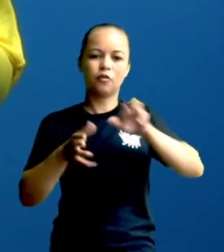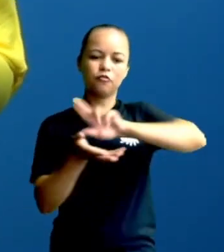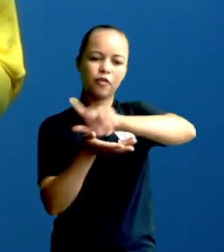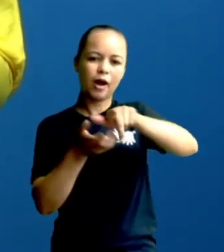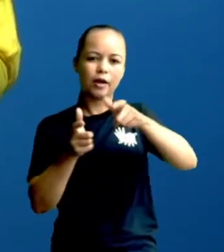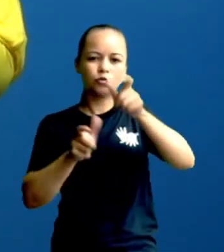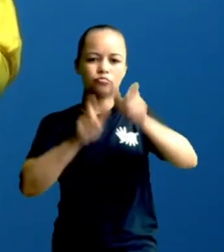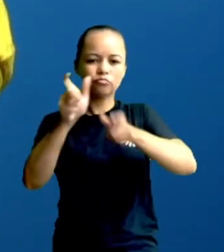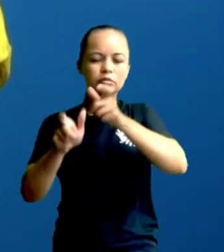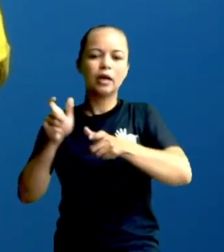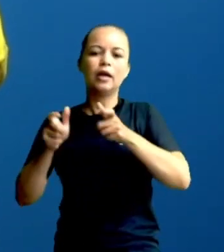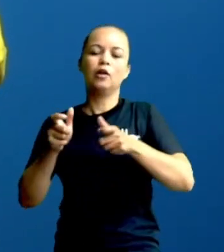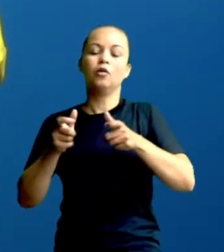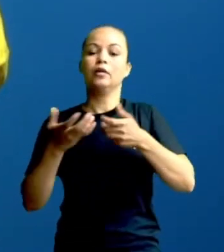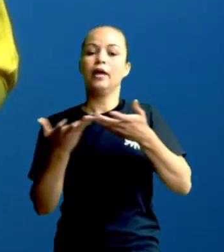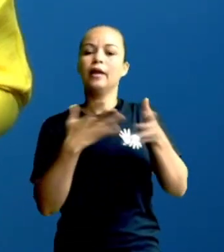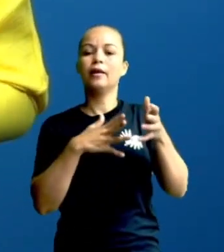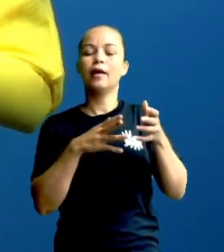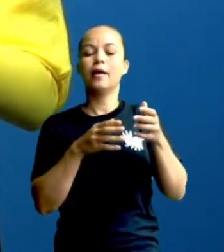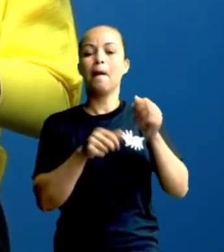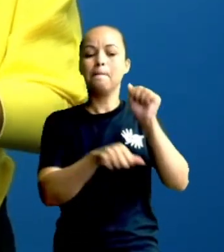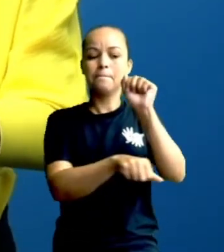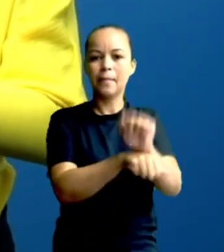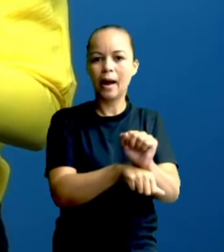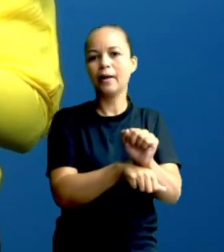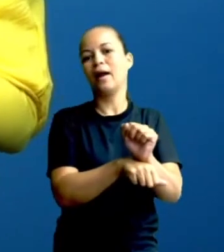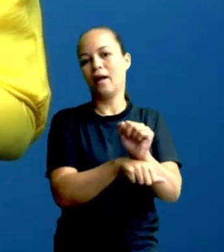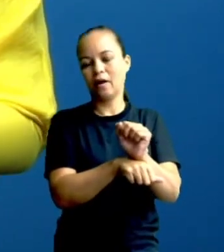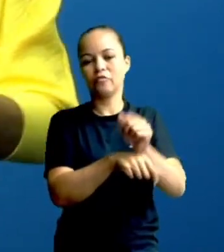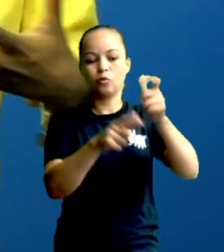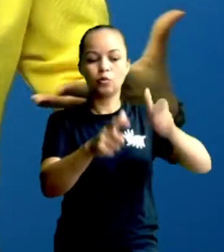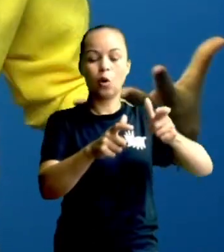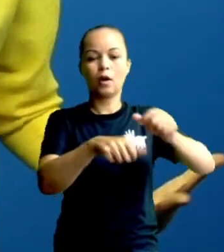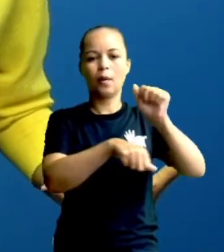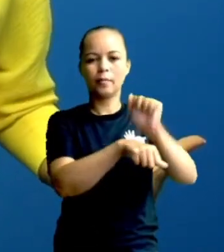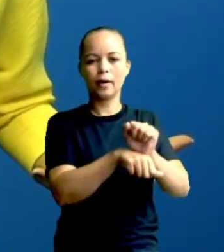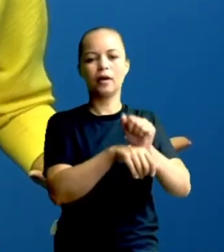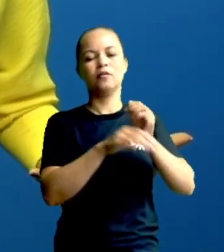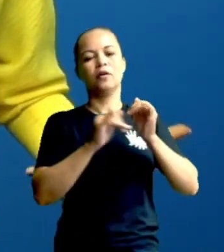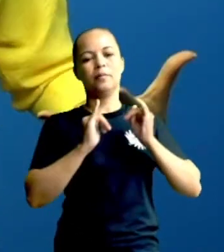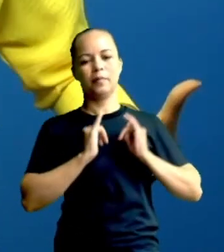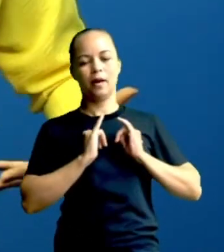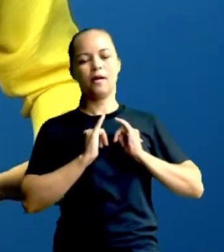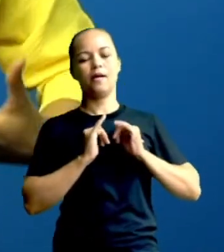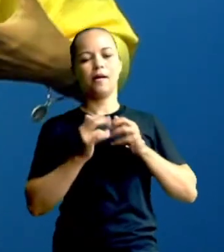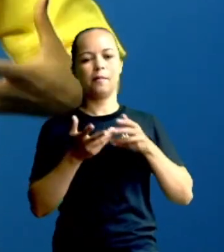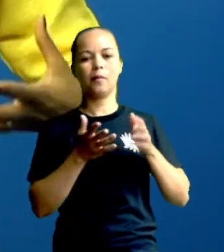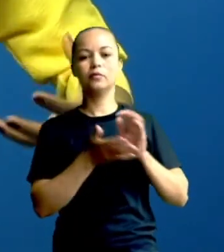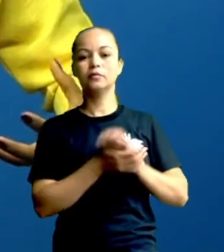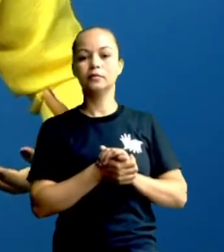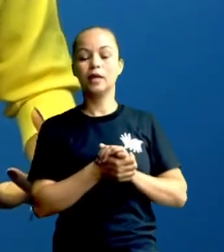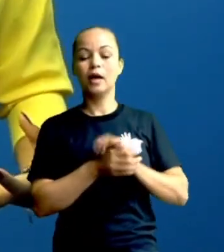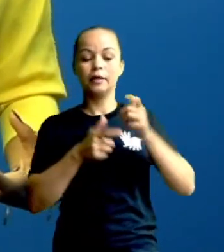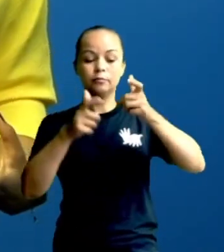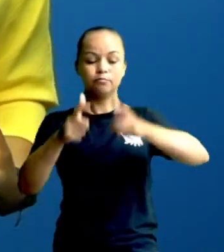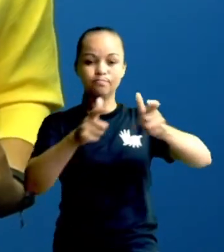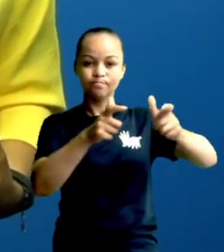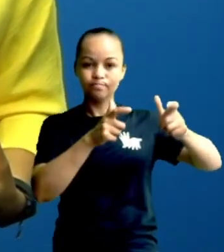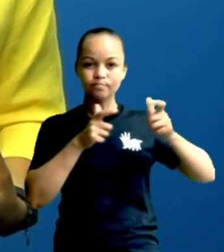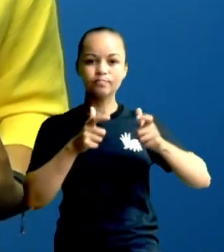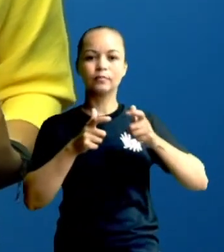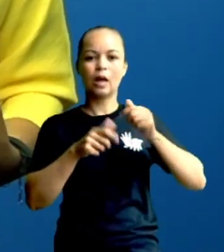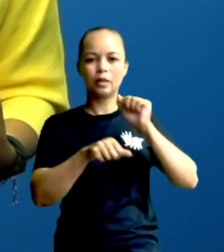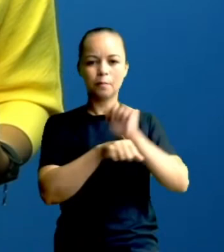faziam pontos de repouso. Ou seja, eles paravam em determinados locais pra repousar. Então, esses pontos de